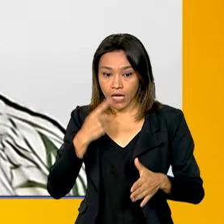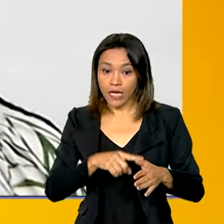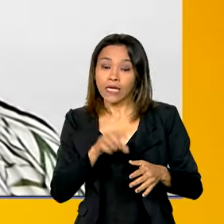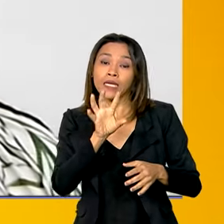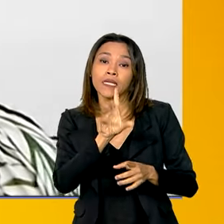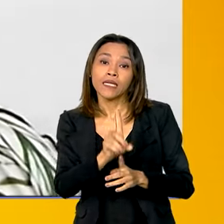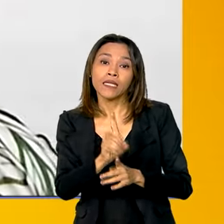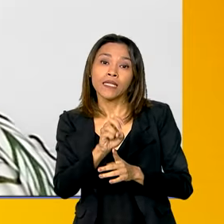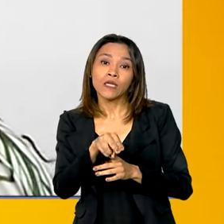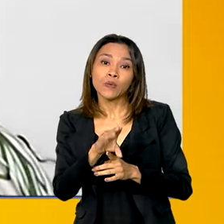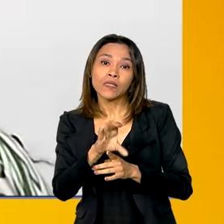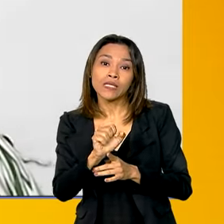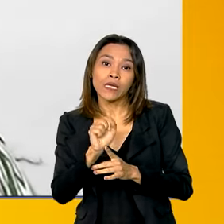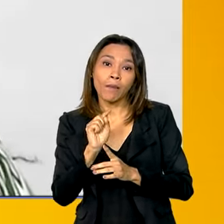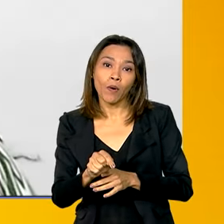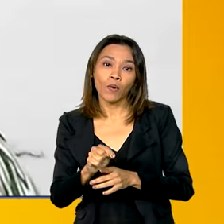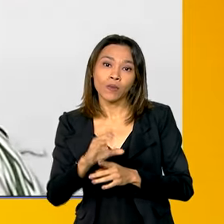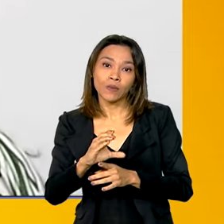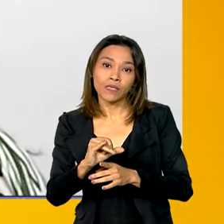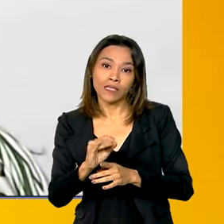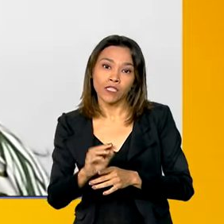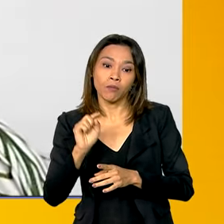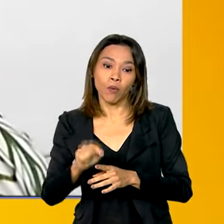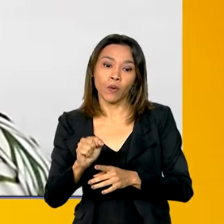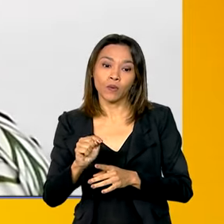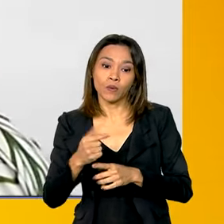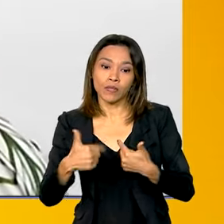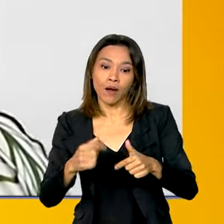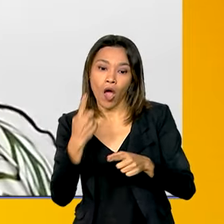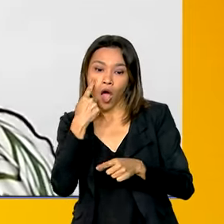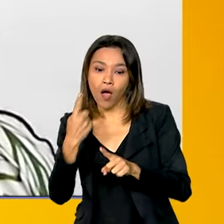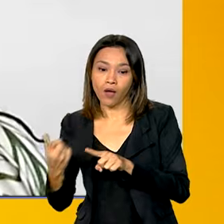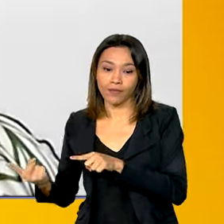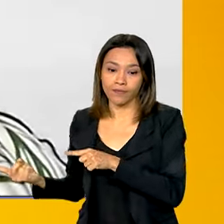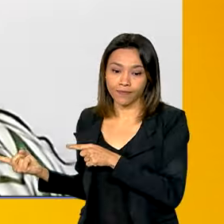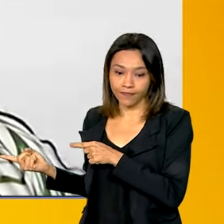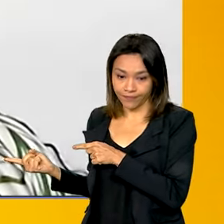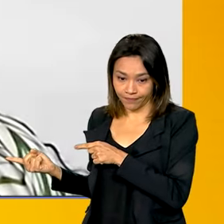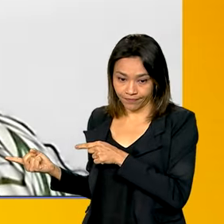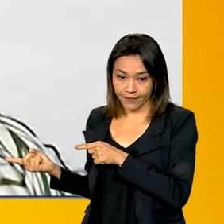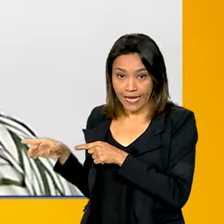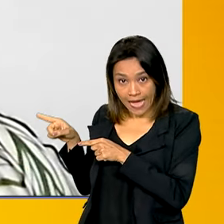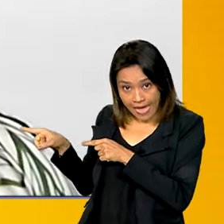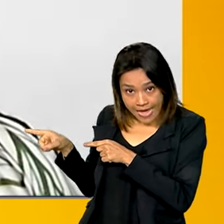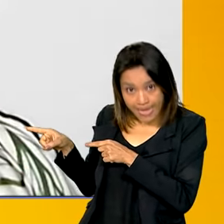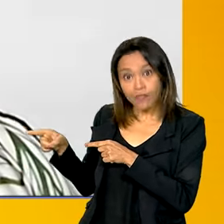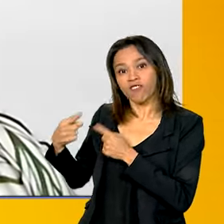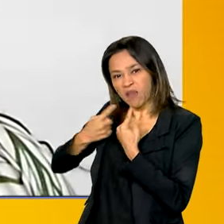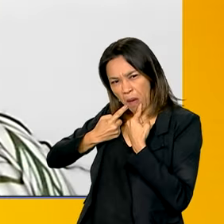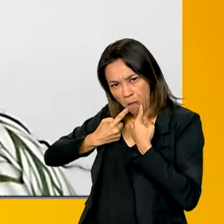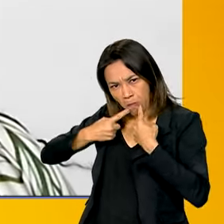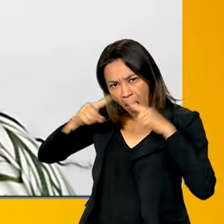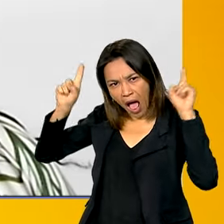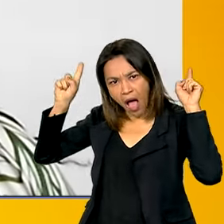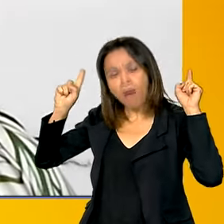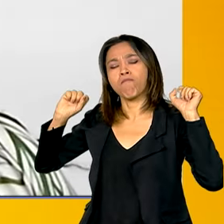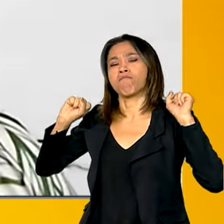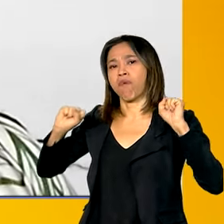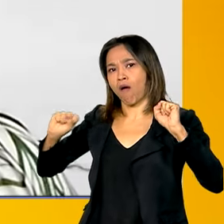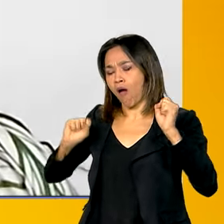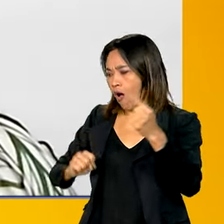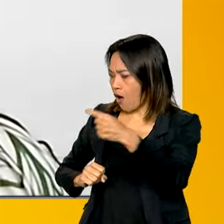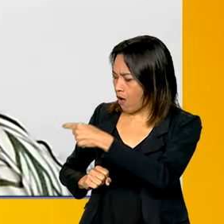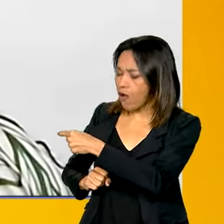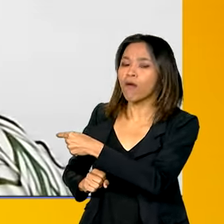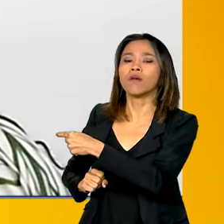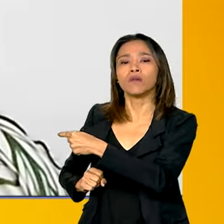.trabalho.gov.br. Esse canal de denúncia é direto para a inspeção do